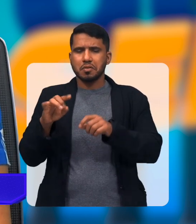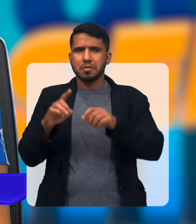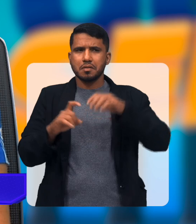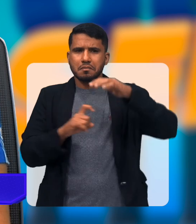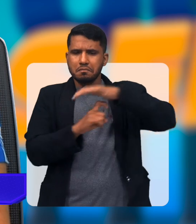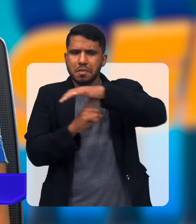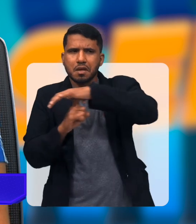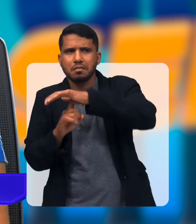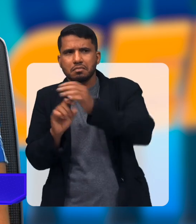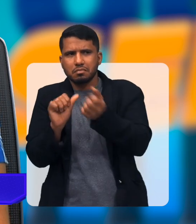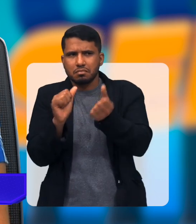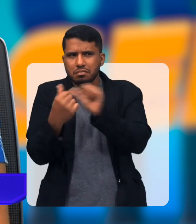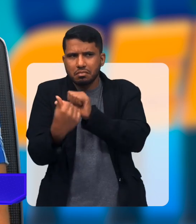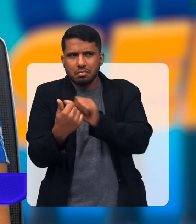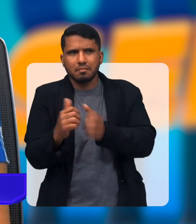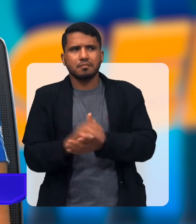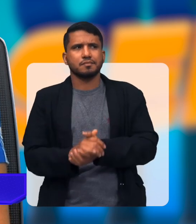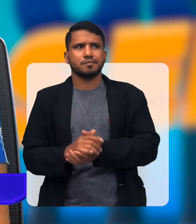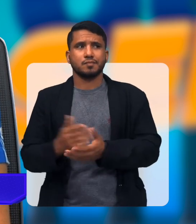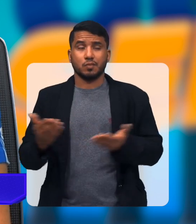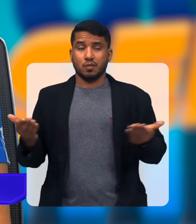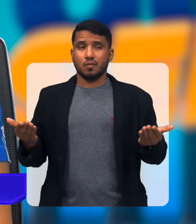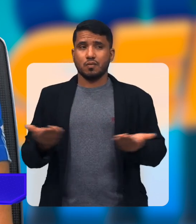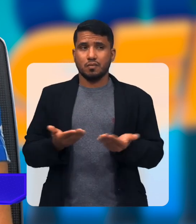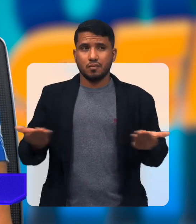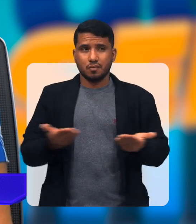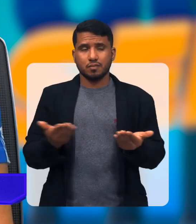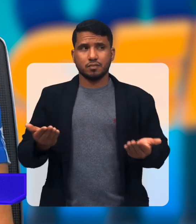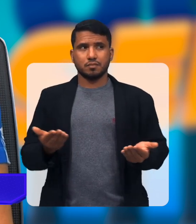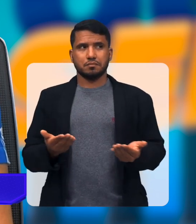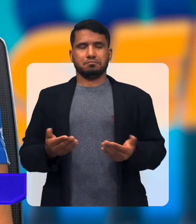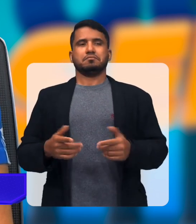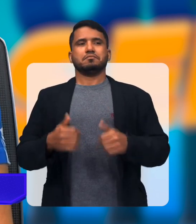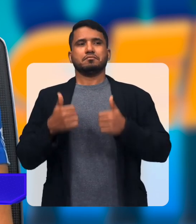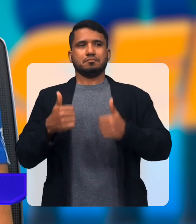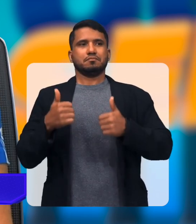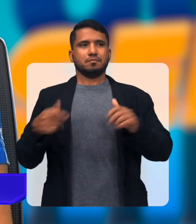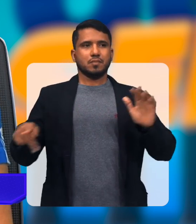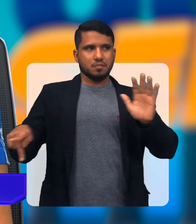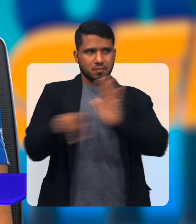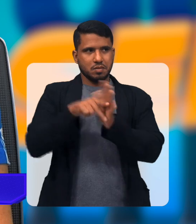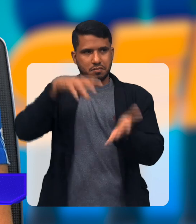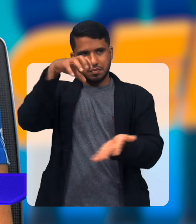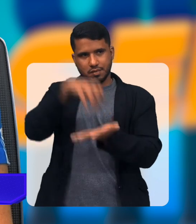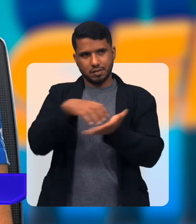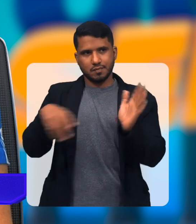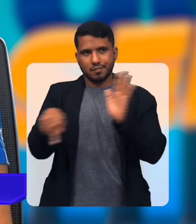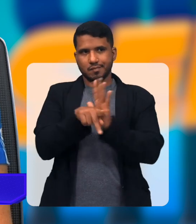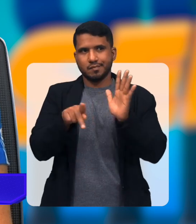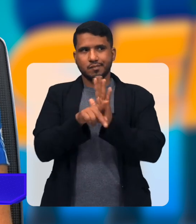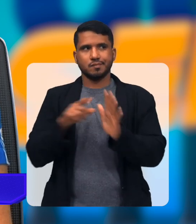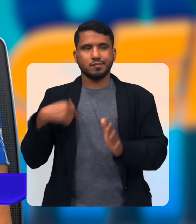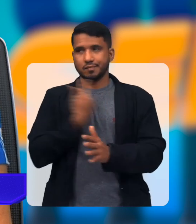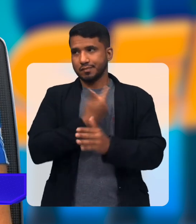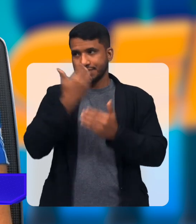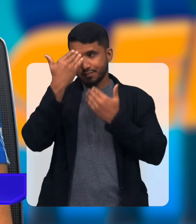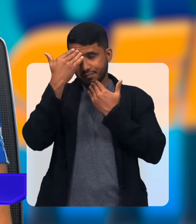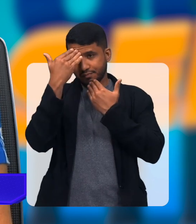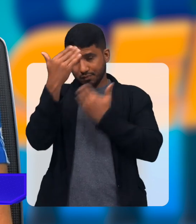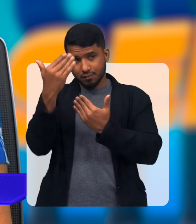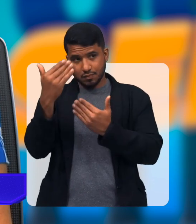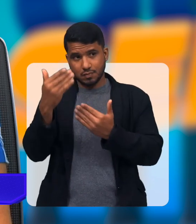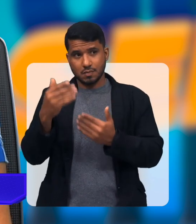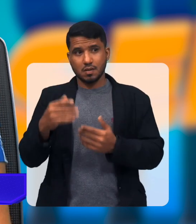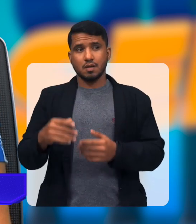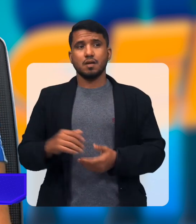mercado adaptado Né? E hoje Ela está Funcionando Na sua sede própria A gente Agradece muito A